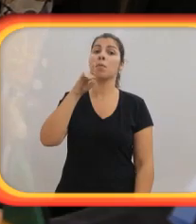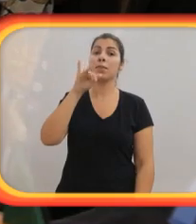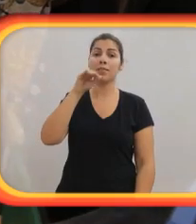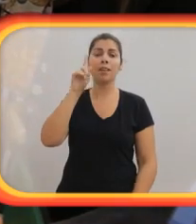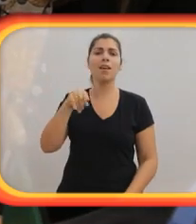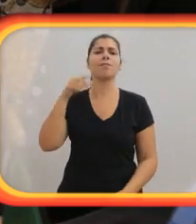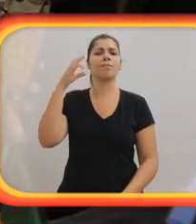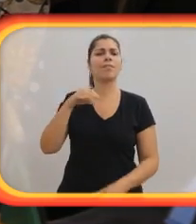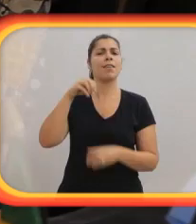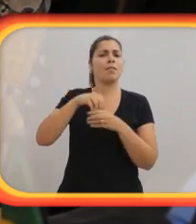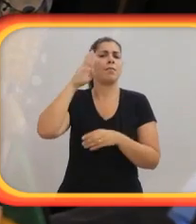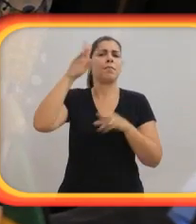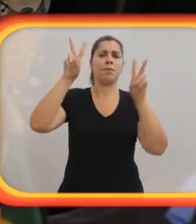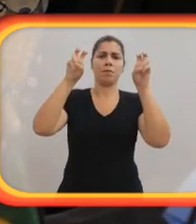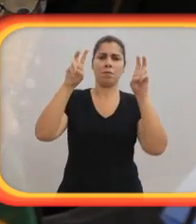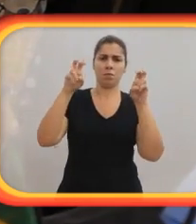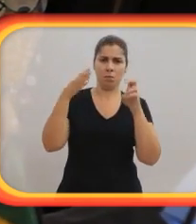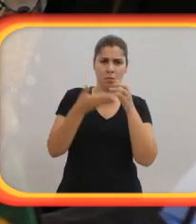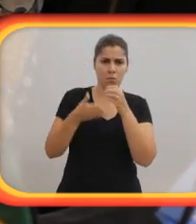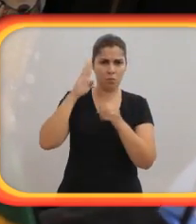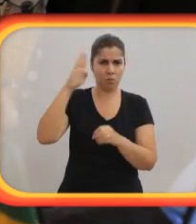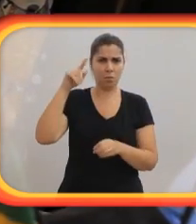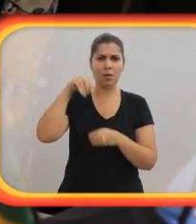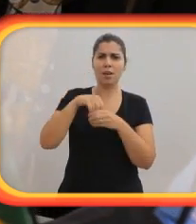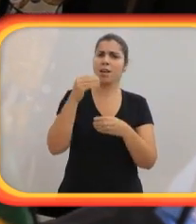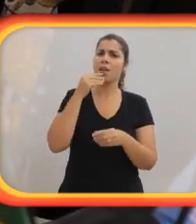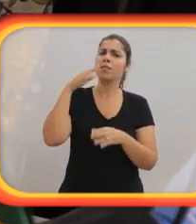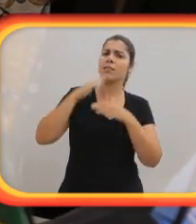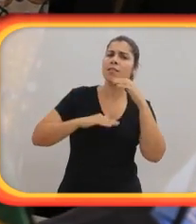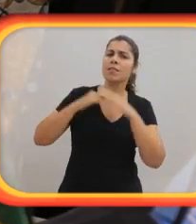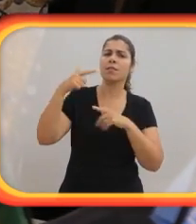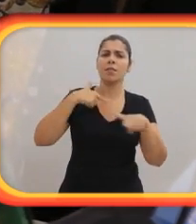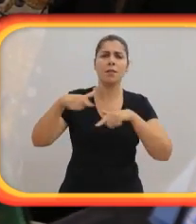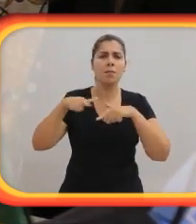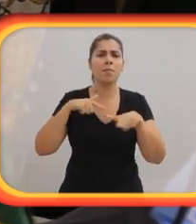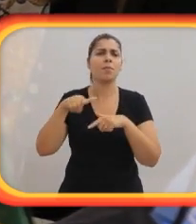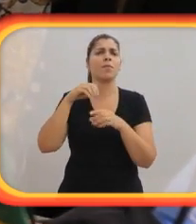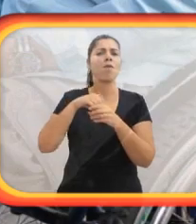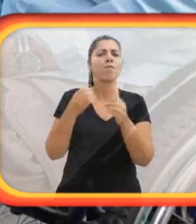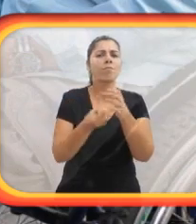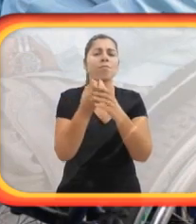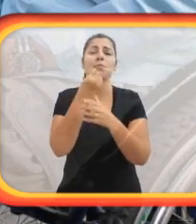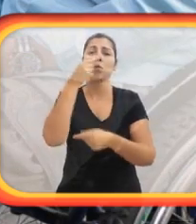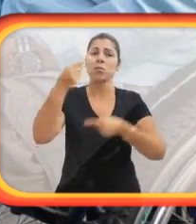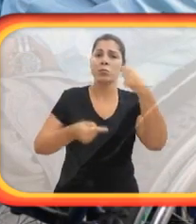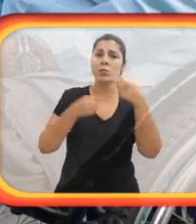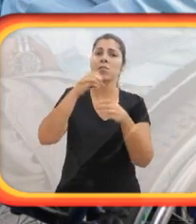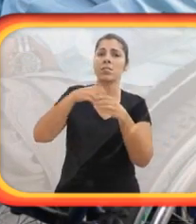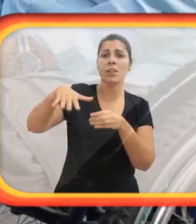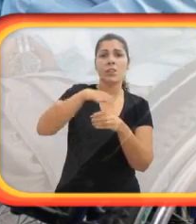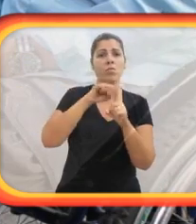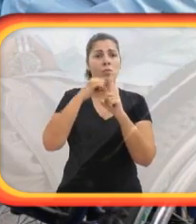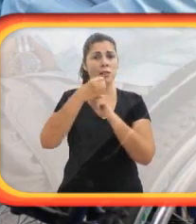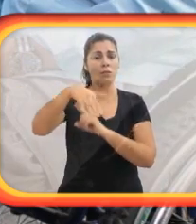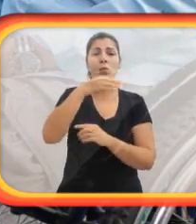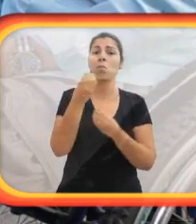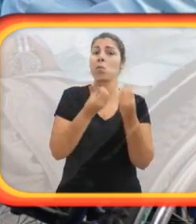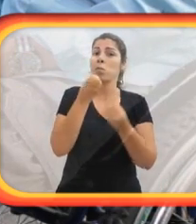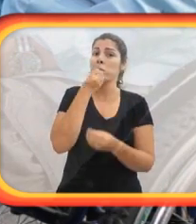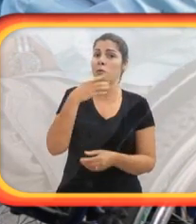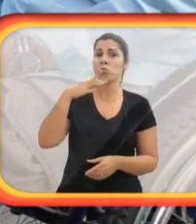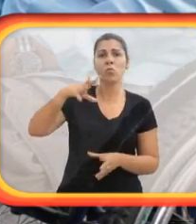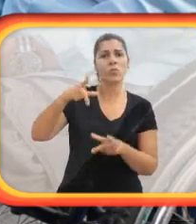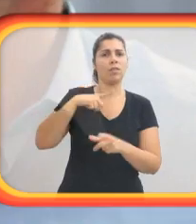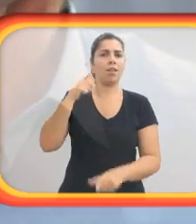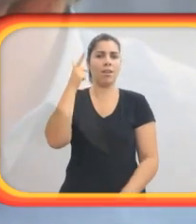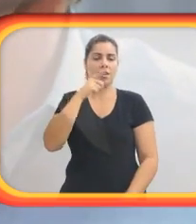é um tema fundamental. E, claro, que se você trabalha, né? Se você constrói e implementa boas políticas públicas nessa área, a sociedade como um